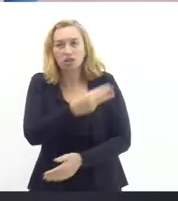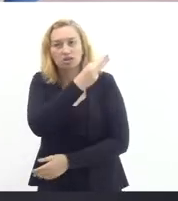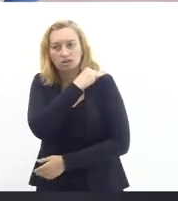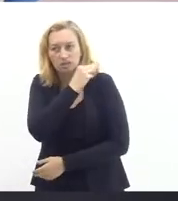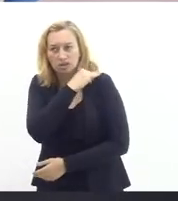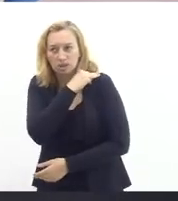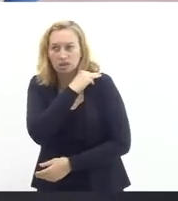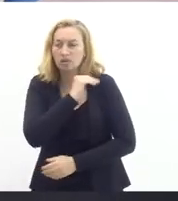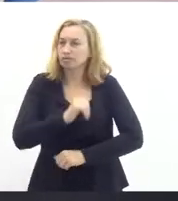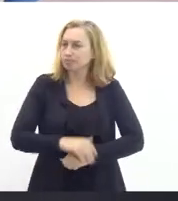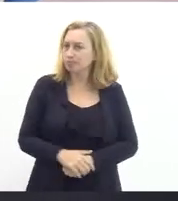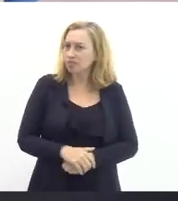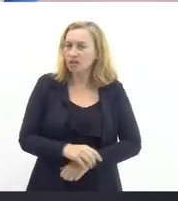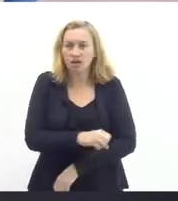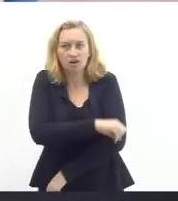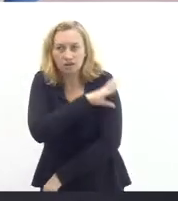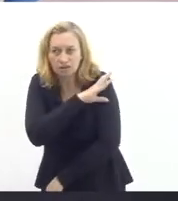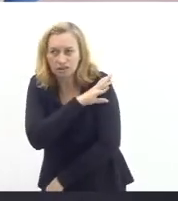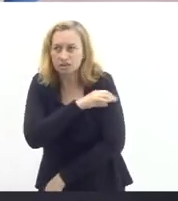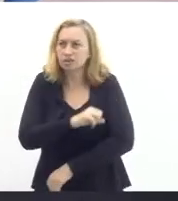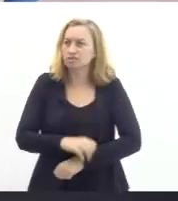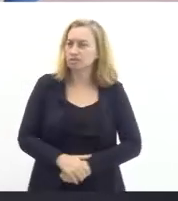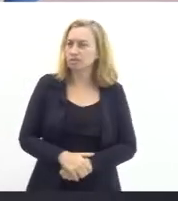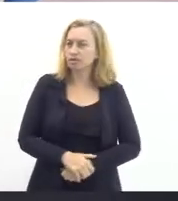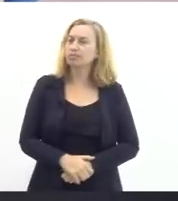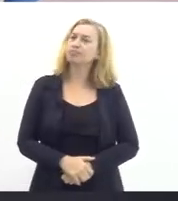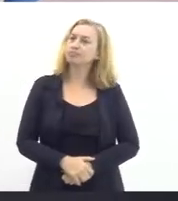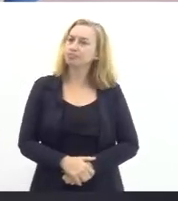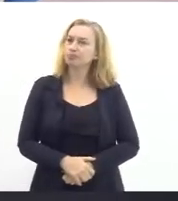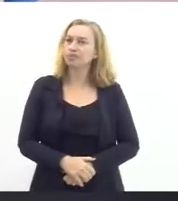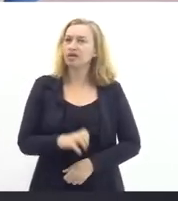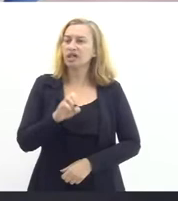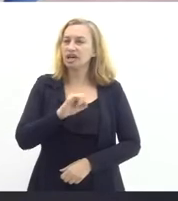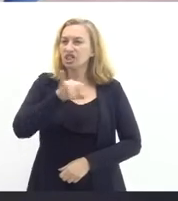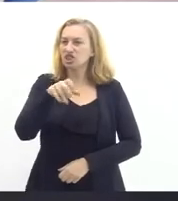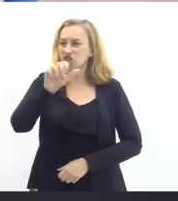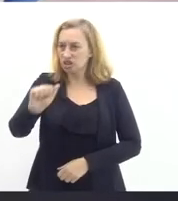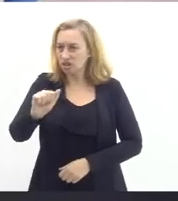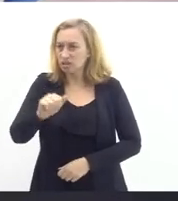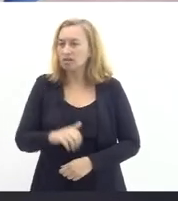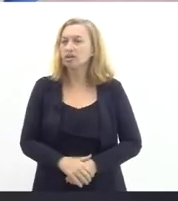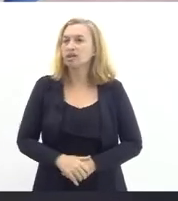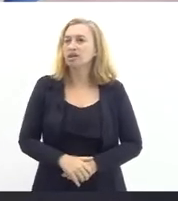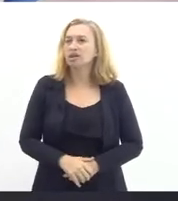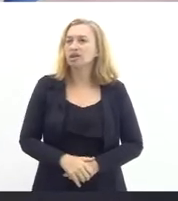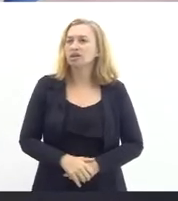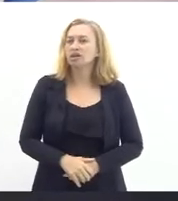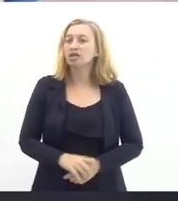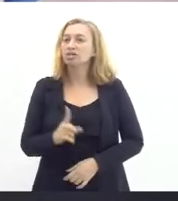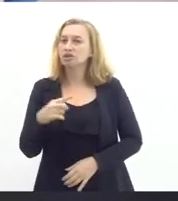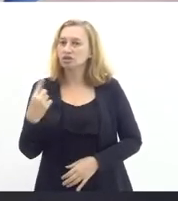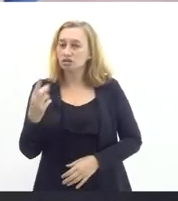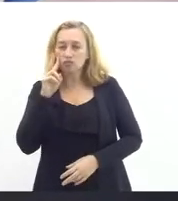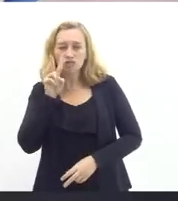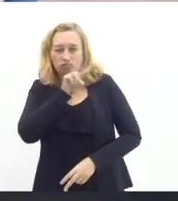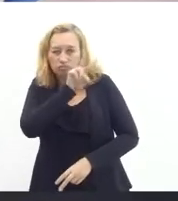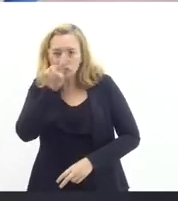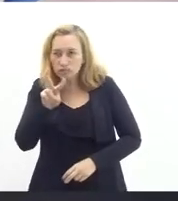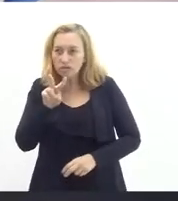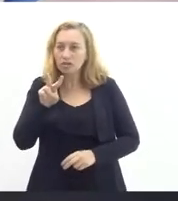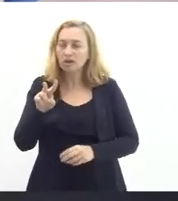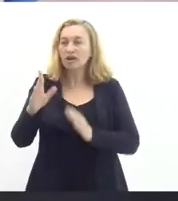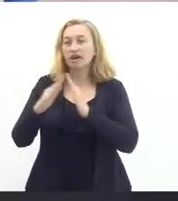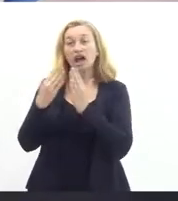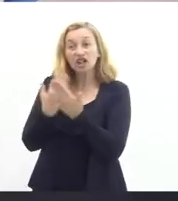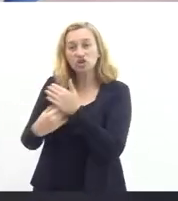segundo segmento de ensino fundamental, para fazer a educação de jovens e adultos. E, quando a gente olha para a Faietec, que é uma instituição que tem um outro